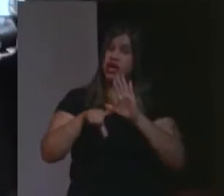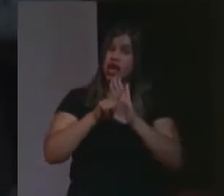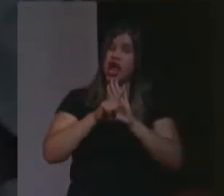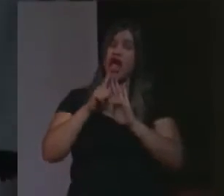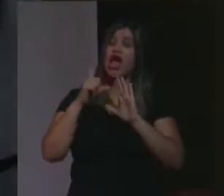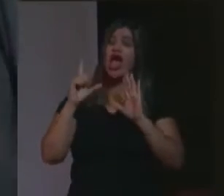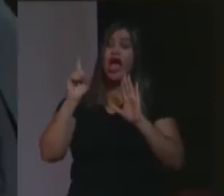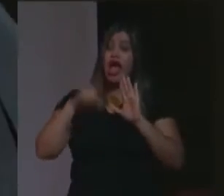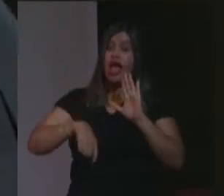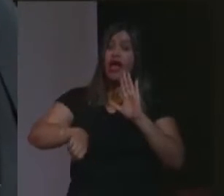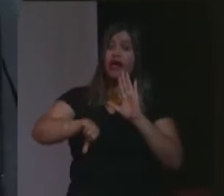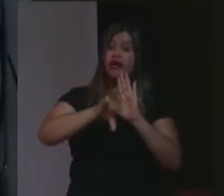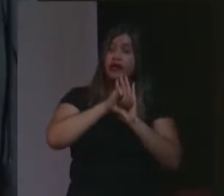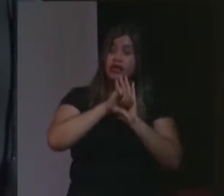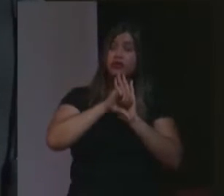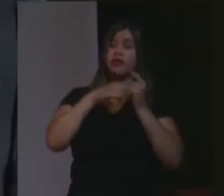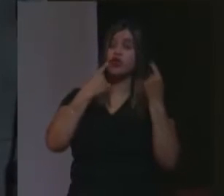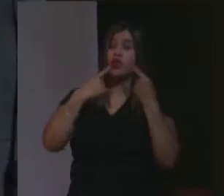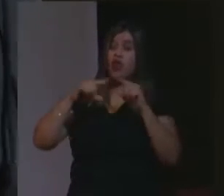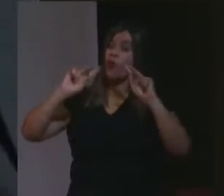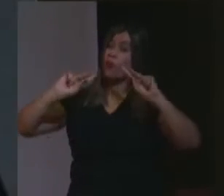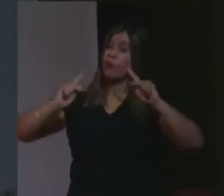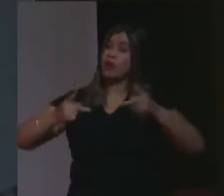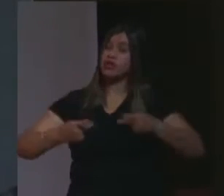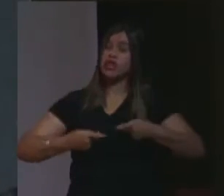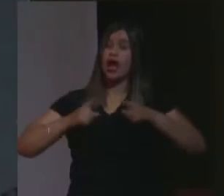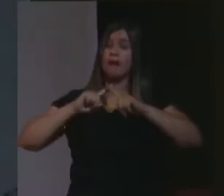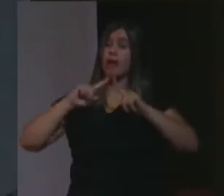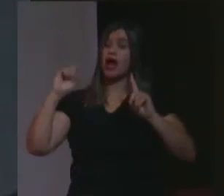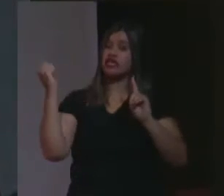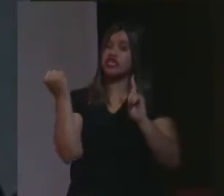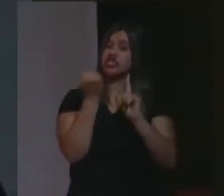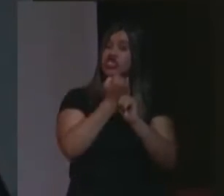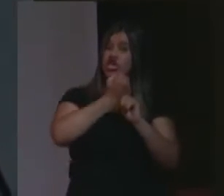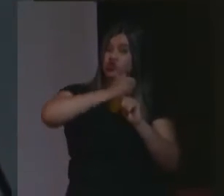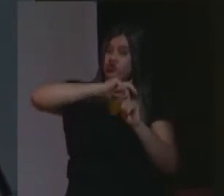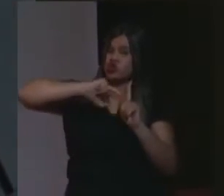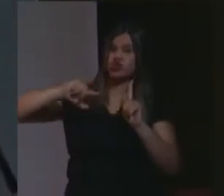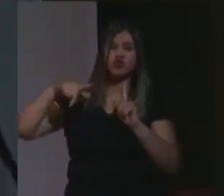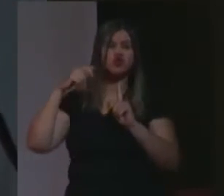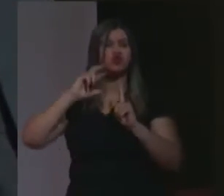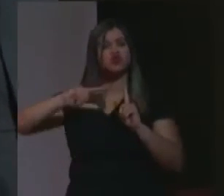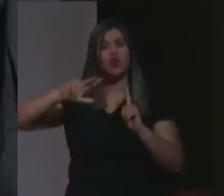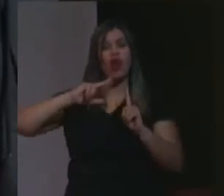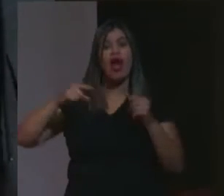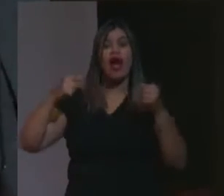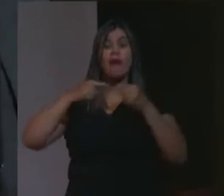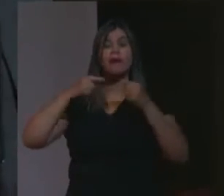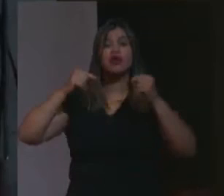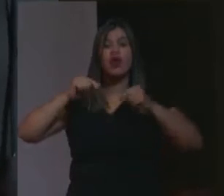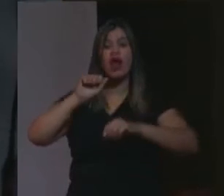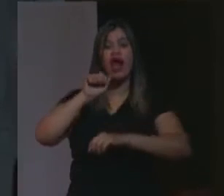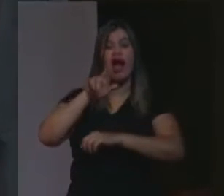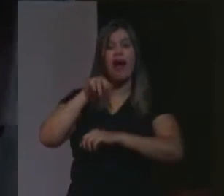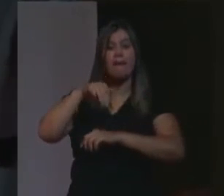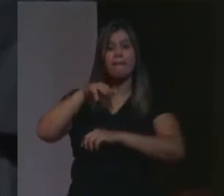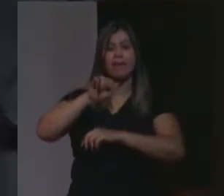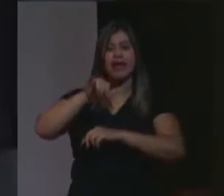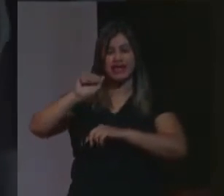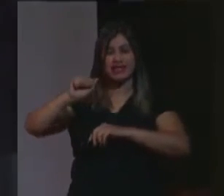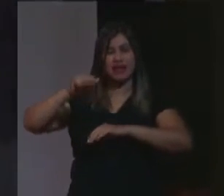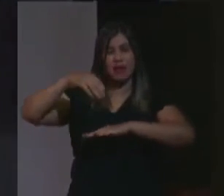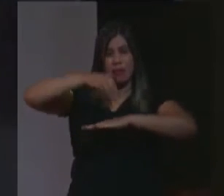contra a humanidade e não genocídio. Genocídio são os milhares de armênios que foram assassinados,